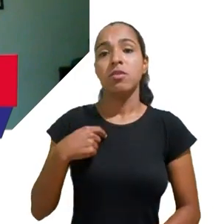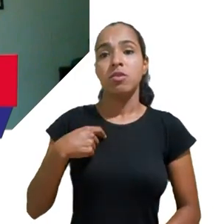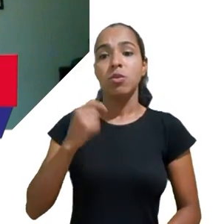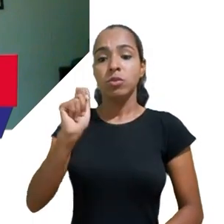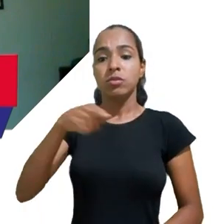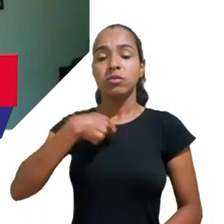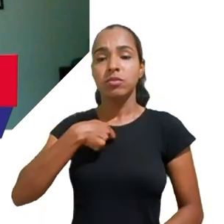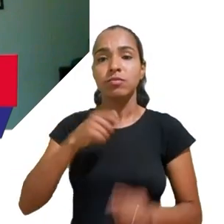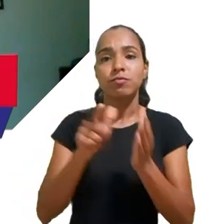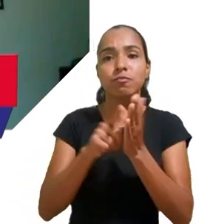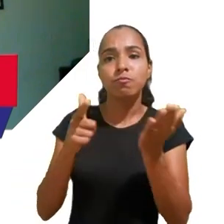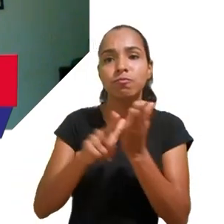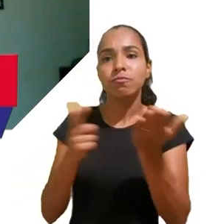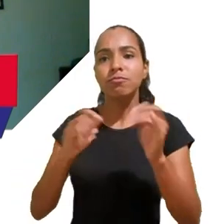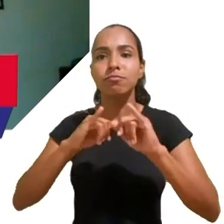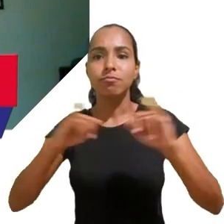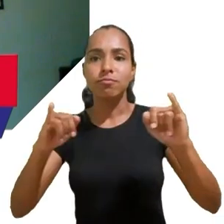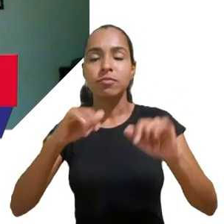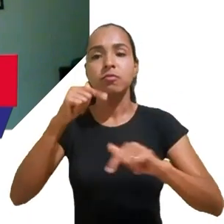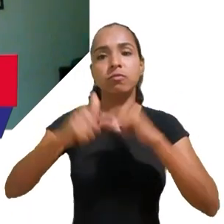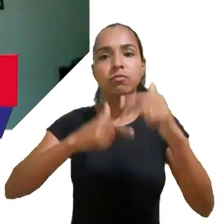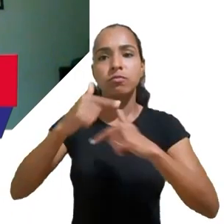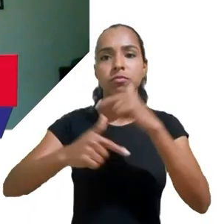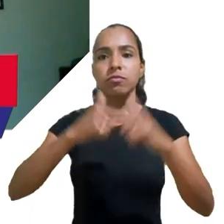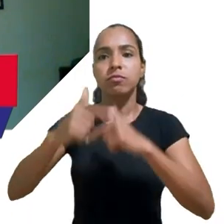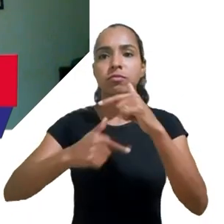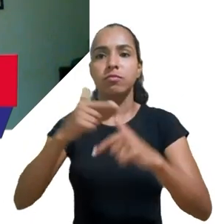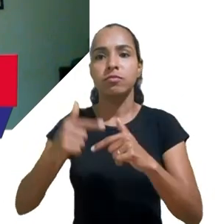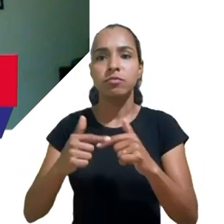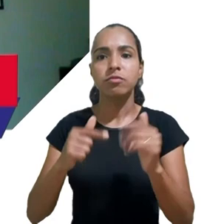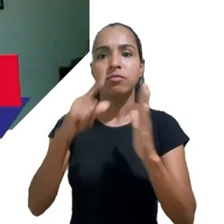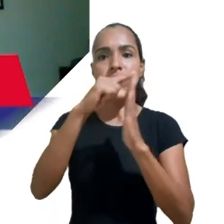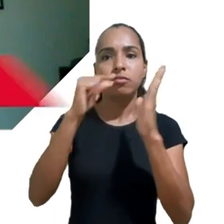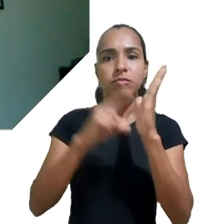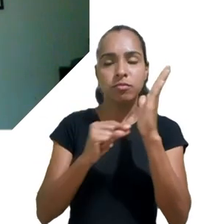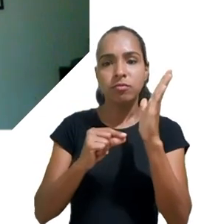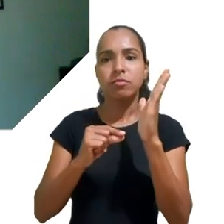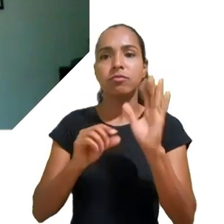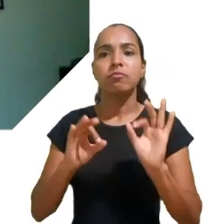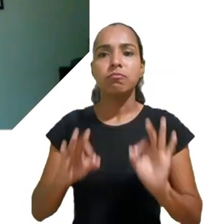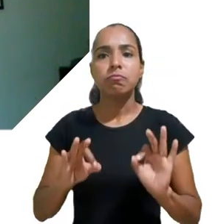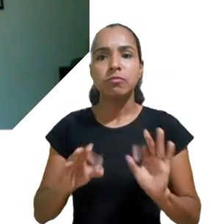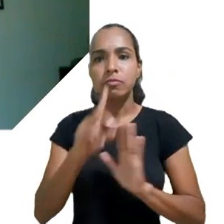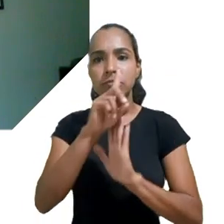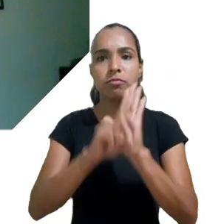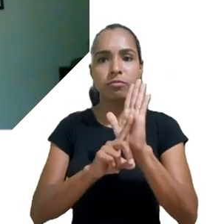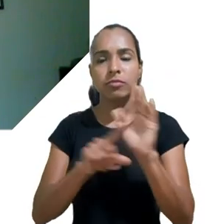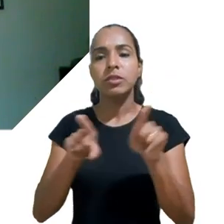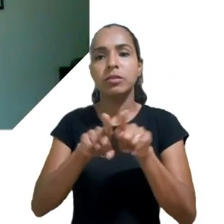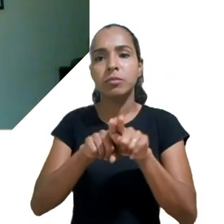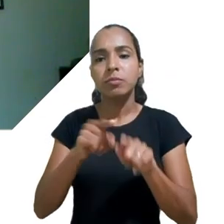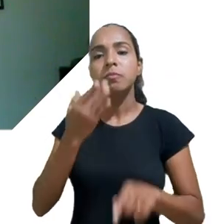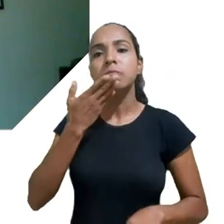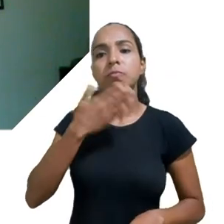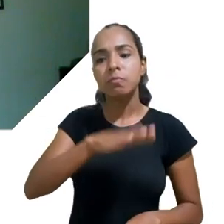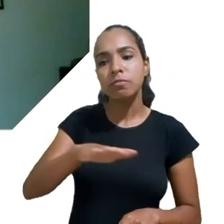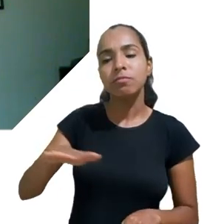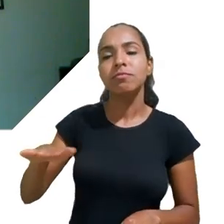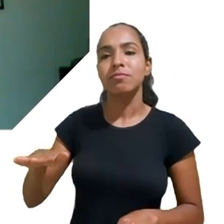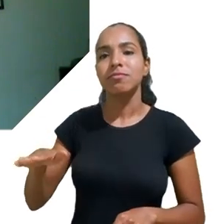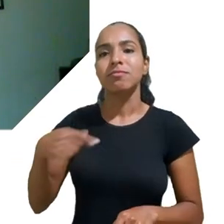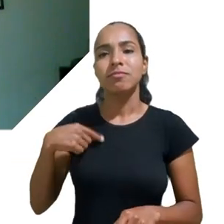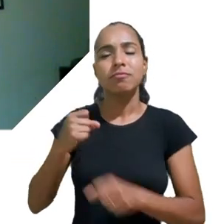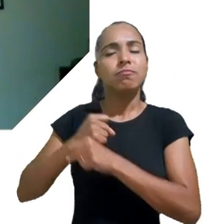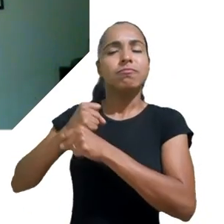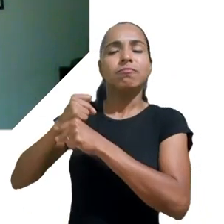nessa área de defesa dos direitos digitais e também nessa relação com os direitos das crianças há bastante tempo. Sou integrante do Comitê